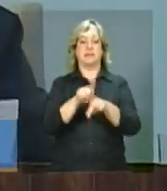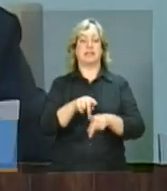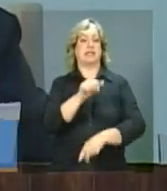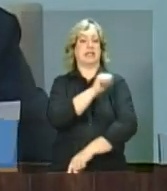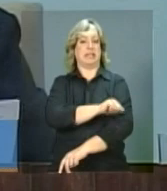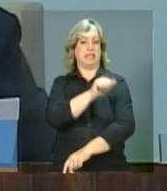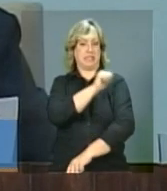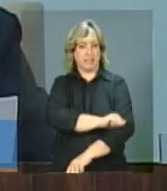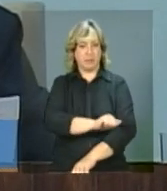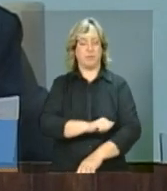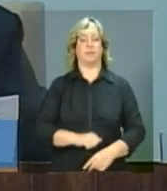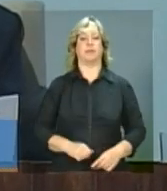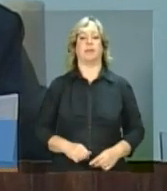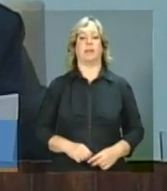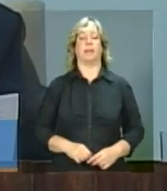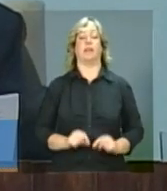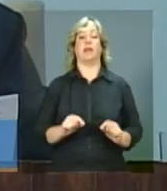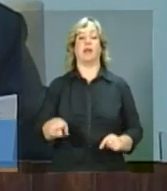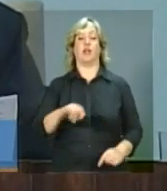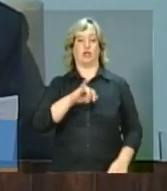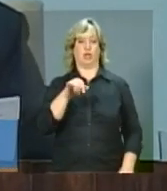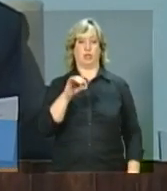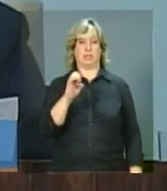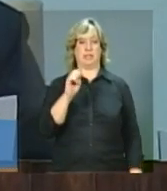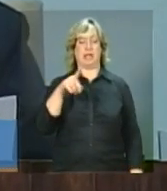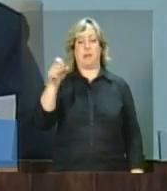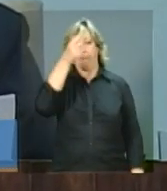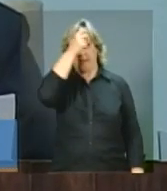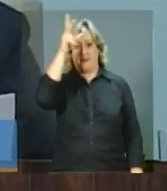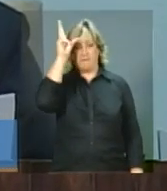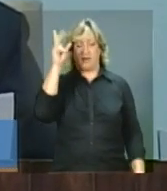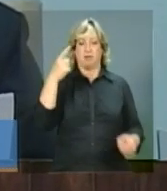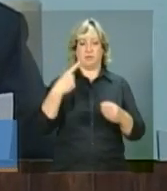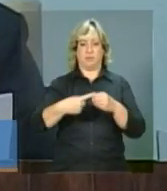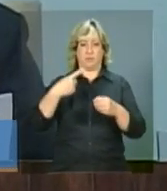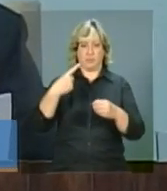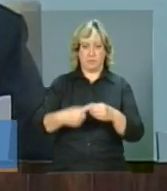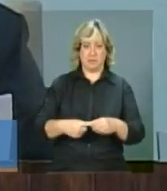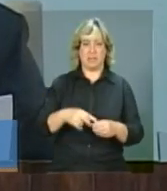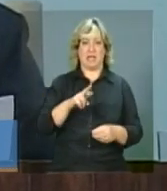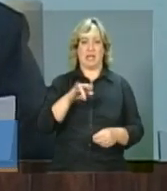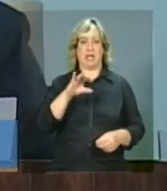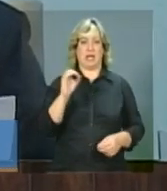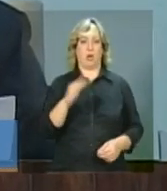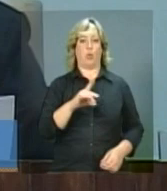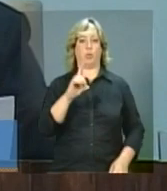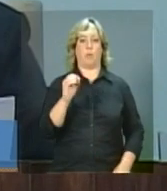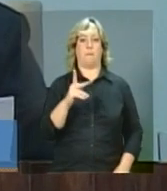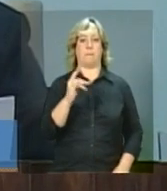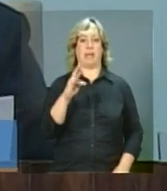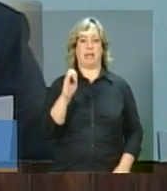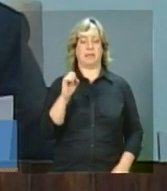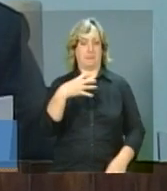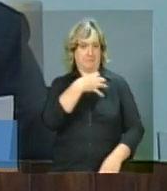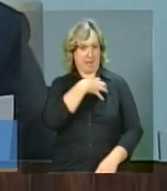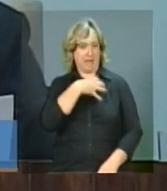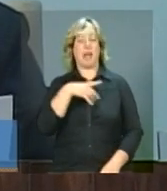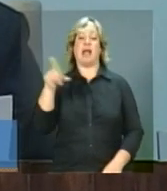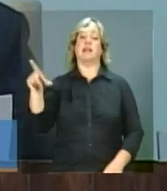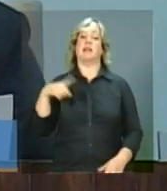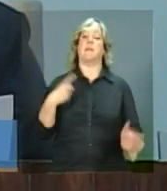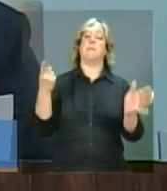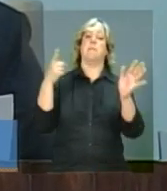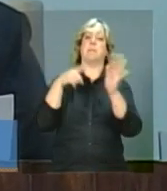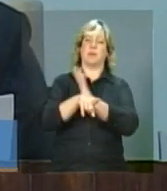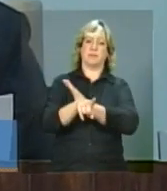o senhor José Neynardes, prefeito municipal de Rio do Pires, Bahia, pergunta se faz